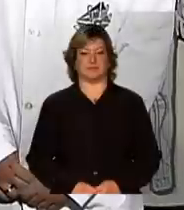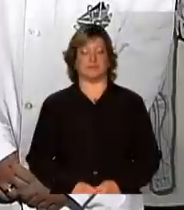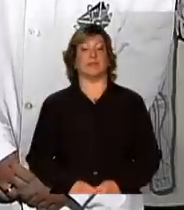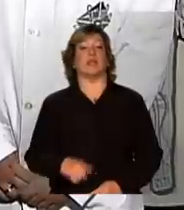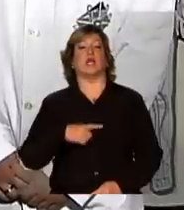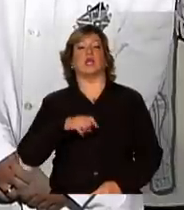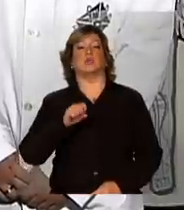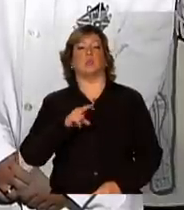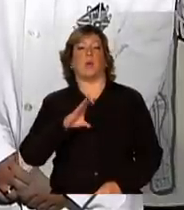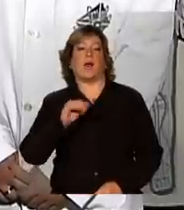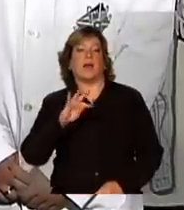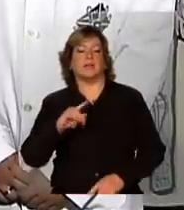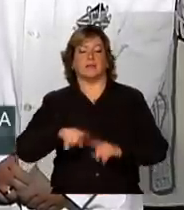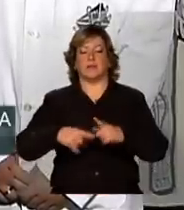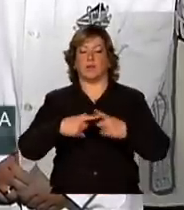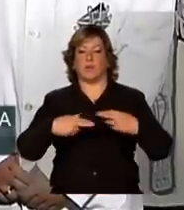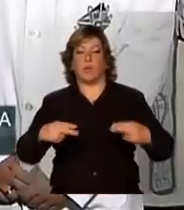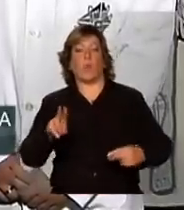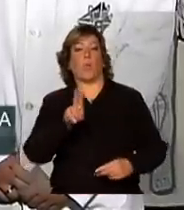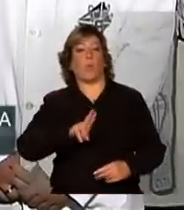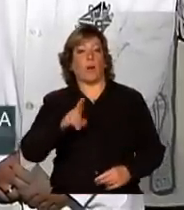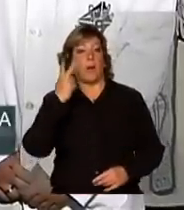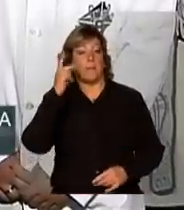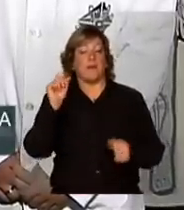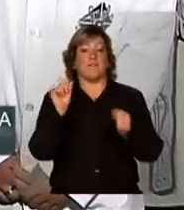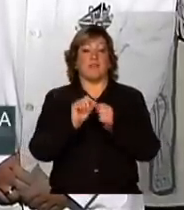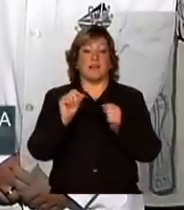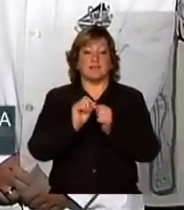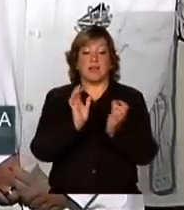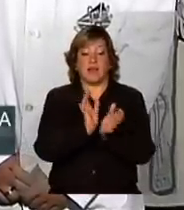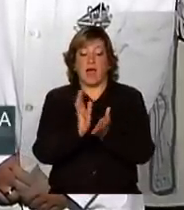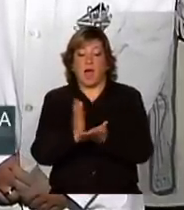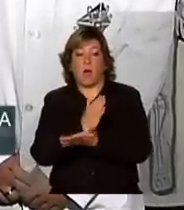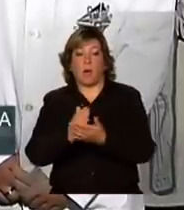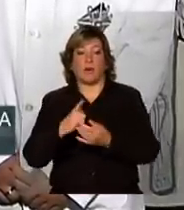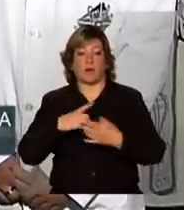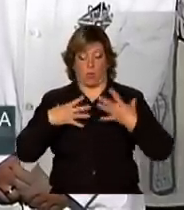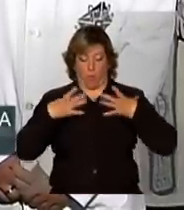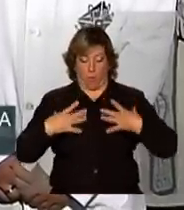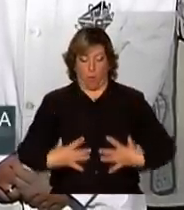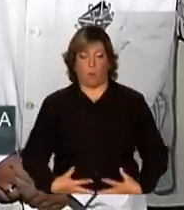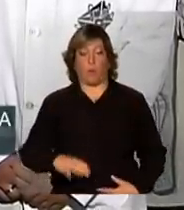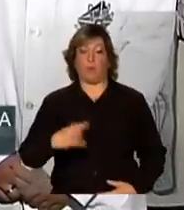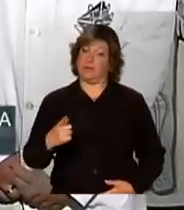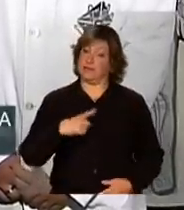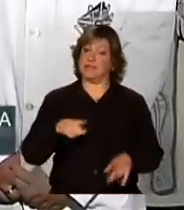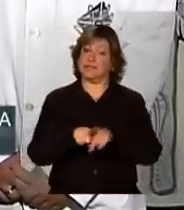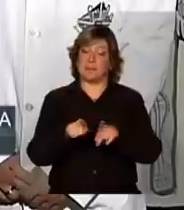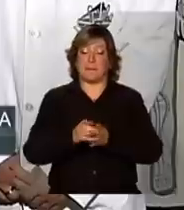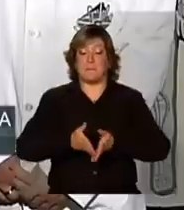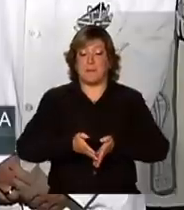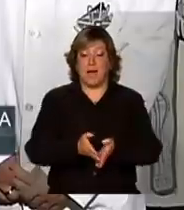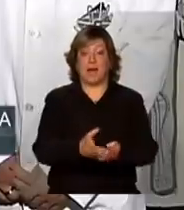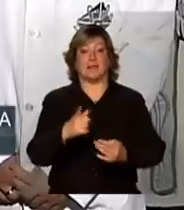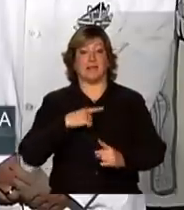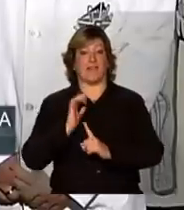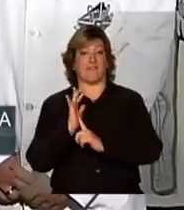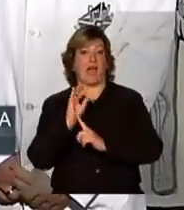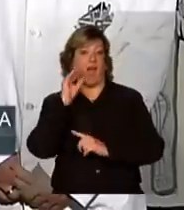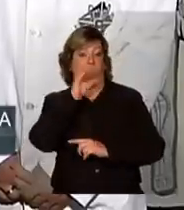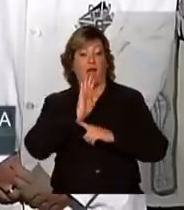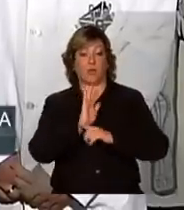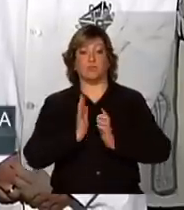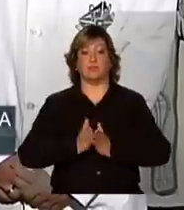Sucata que é usada para reproduzir partes do corpo humano. Um barquinho que funciona com o calor de uma vela. Quem